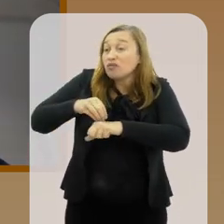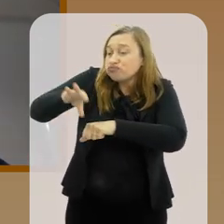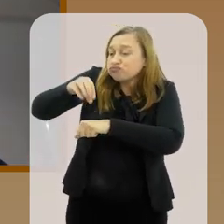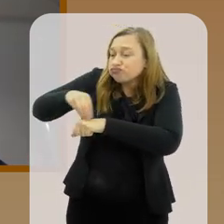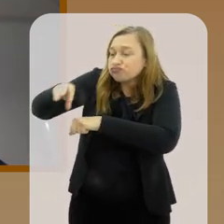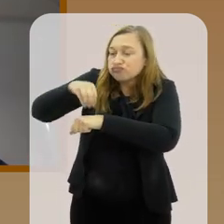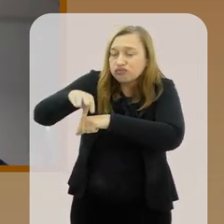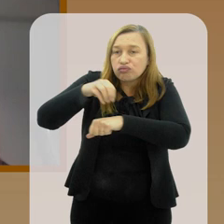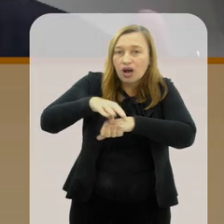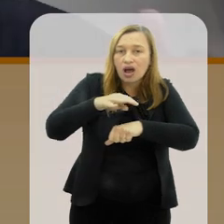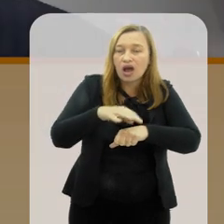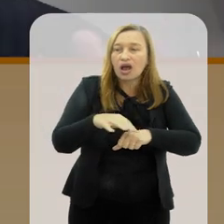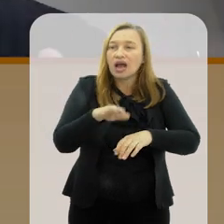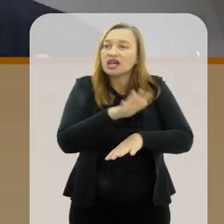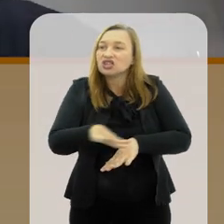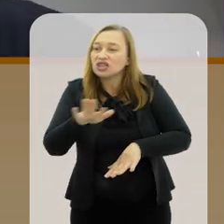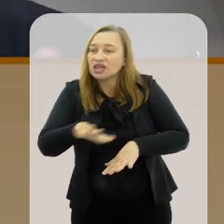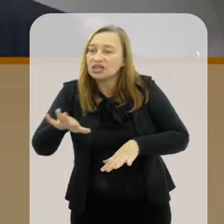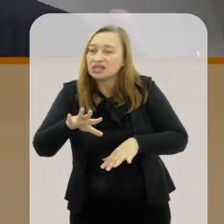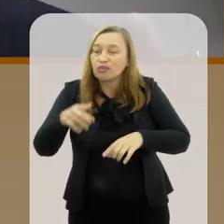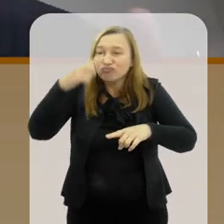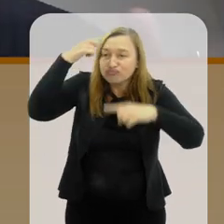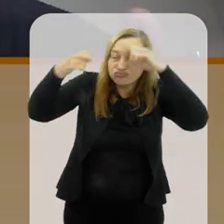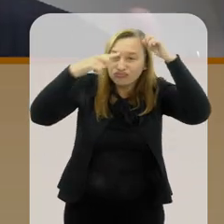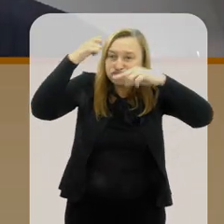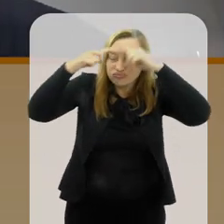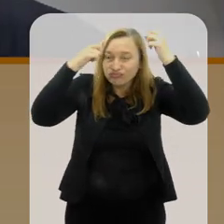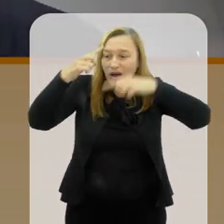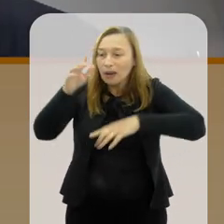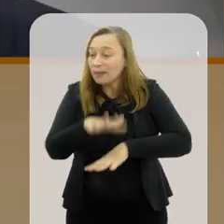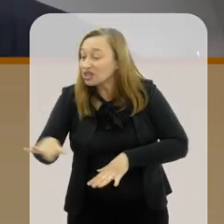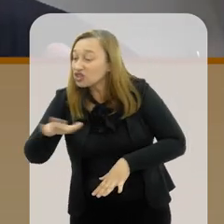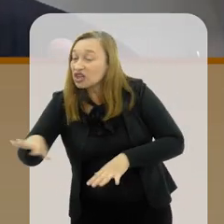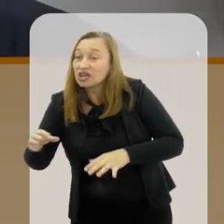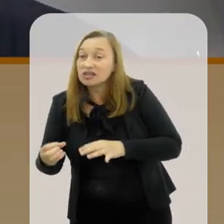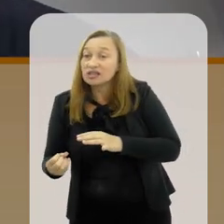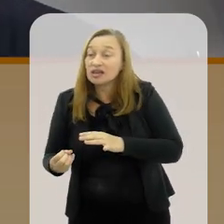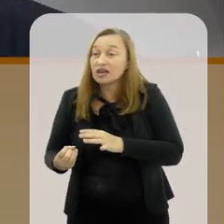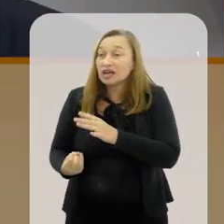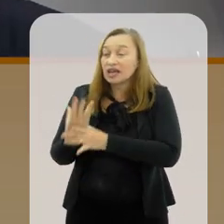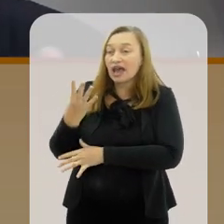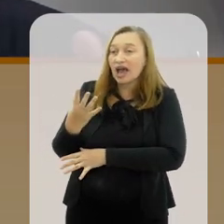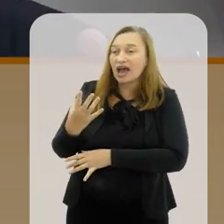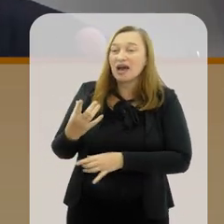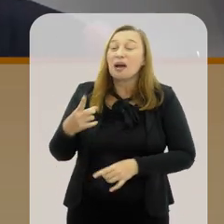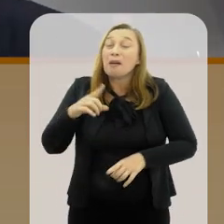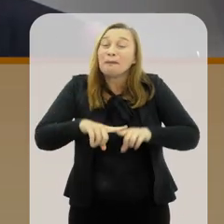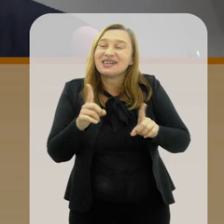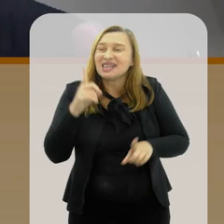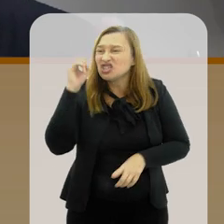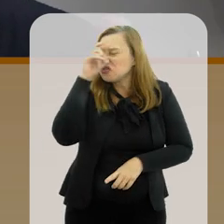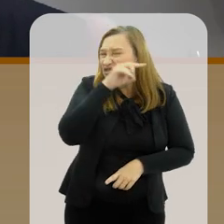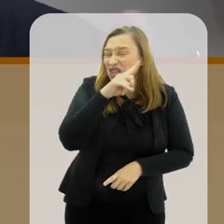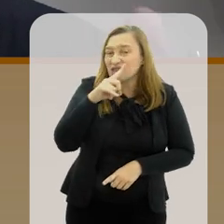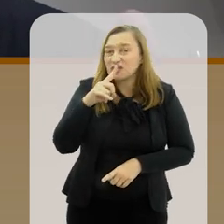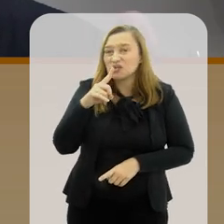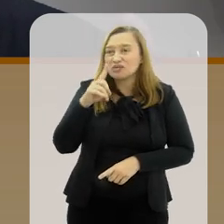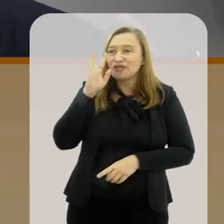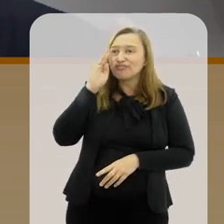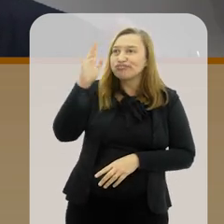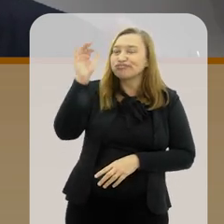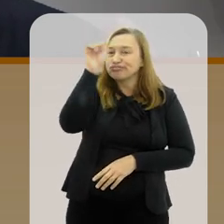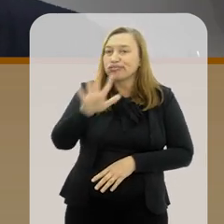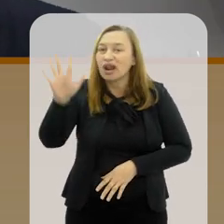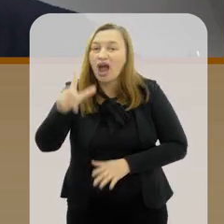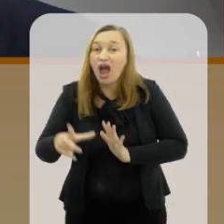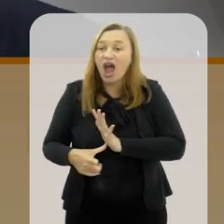passada às crianças, a parte de criatividade da matemática, pra elas fazerem. Mas é difícil imaginar isso sendo feito de maneira